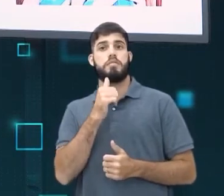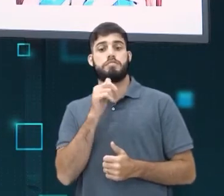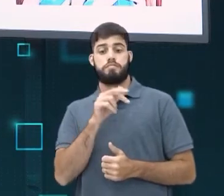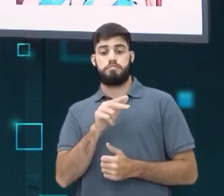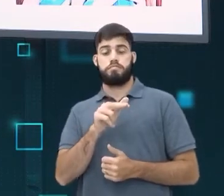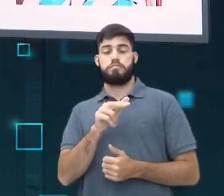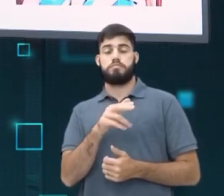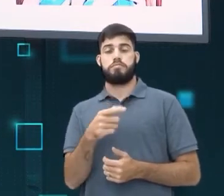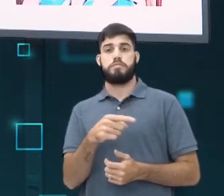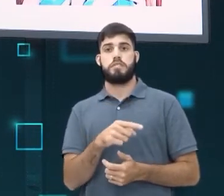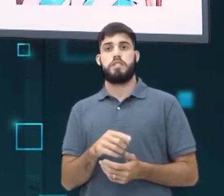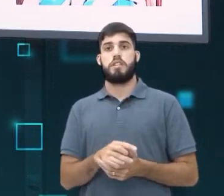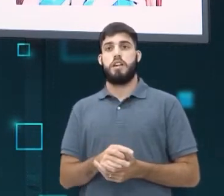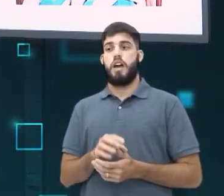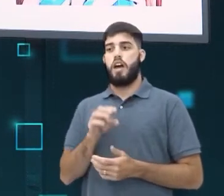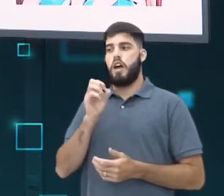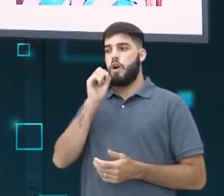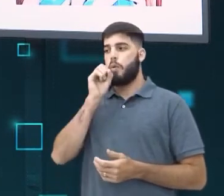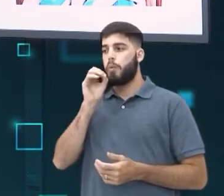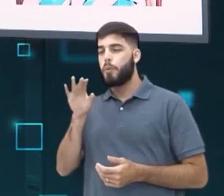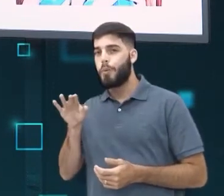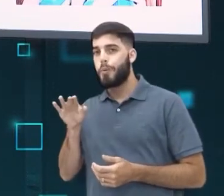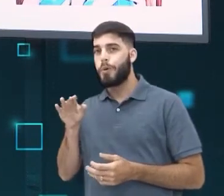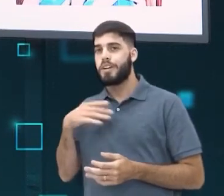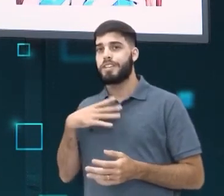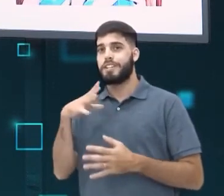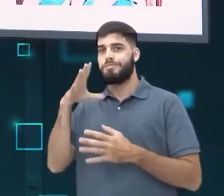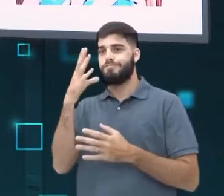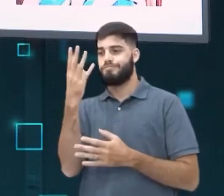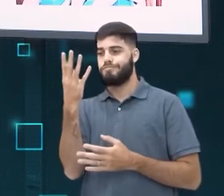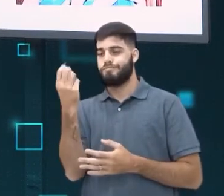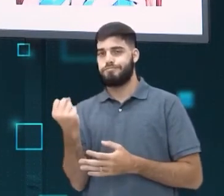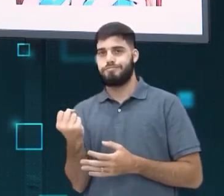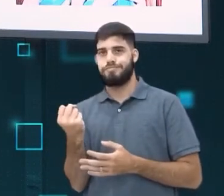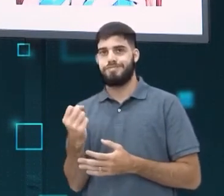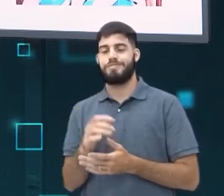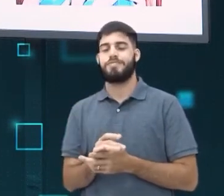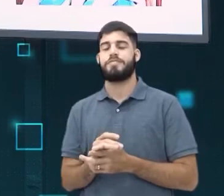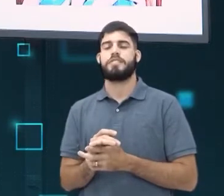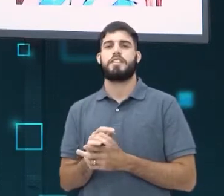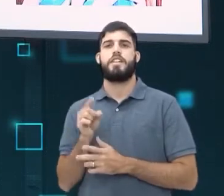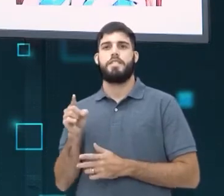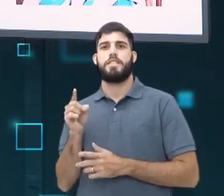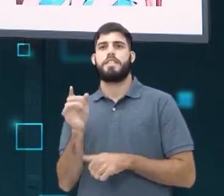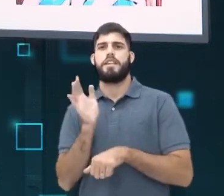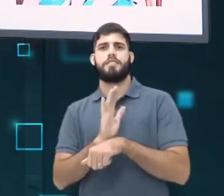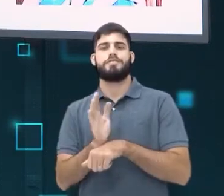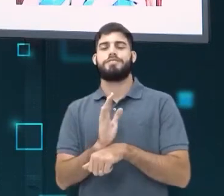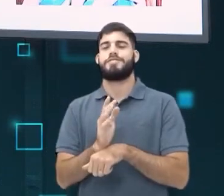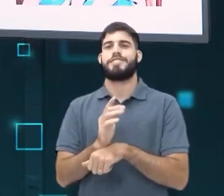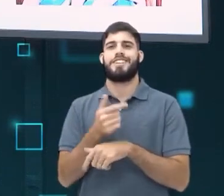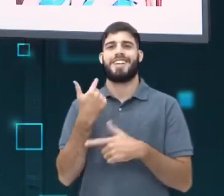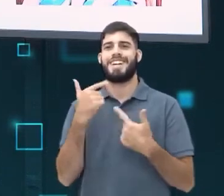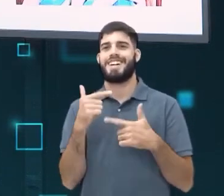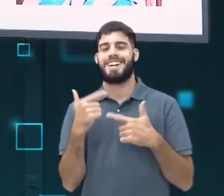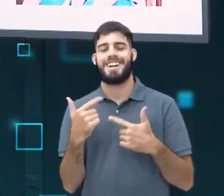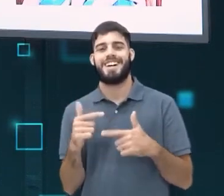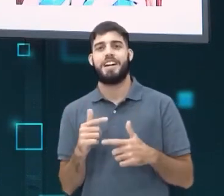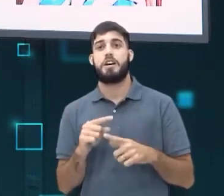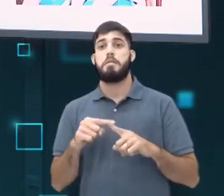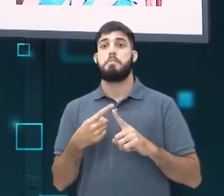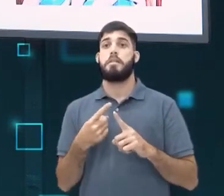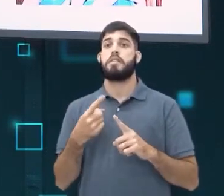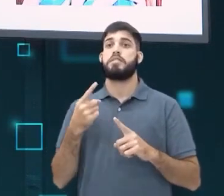vela do bolo de aniversário da outra. E isso acaba gerando a maior confusão. É um vídeo super divertido, porque a gente entende que são